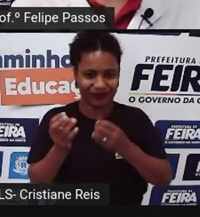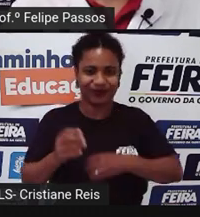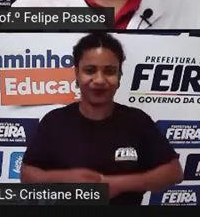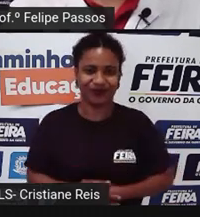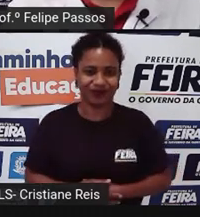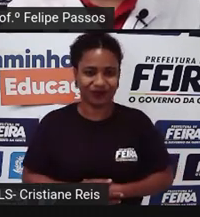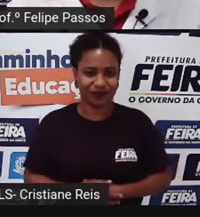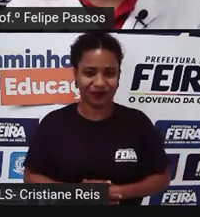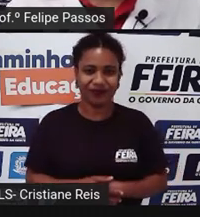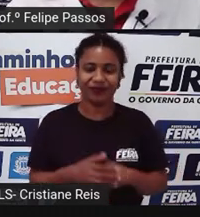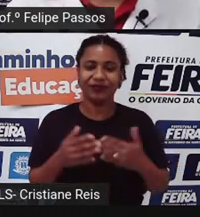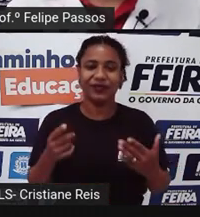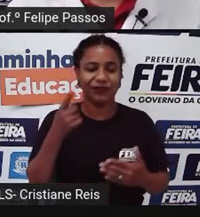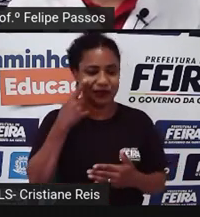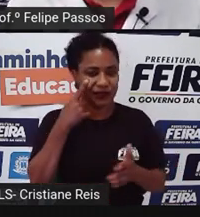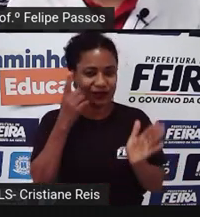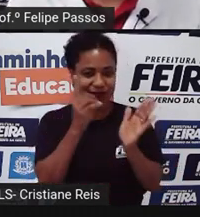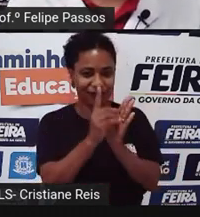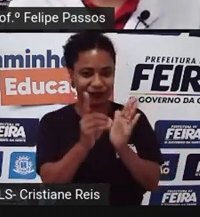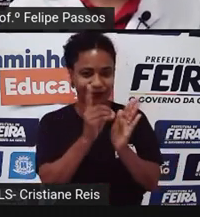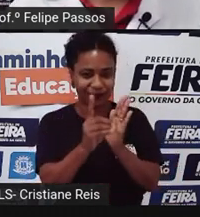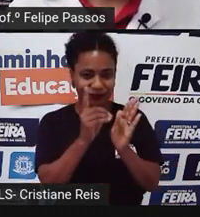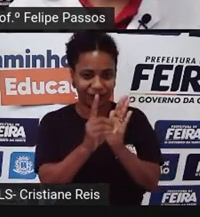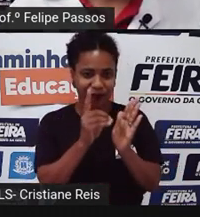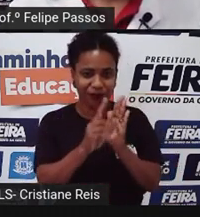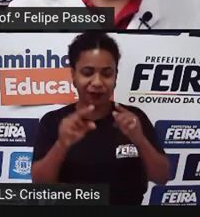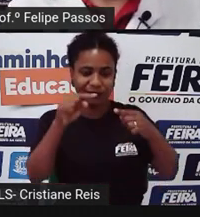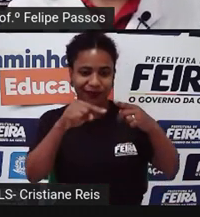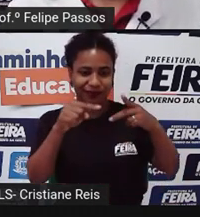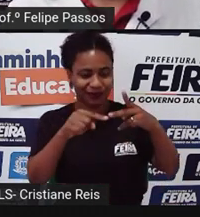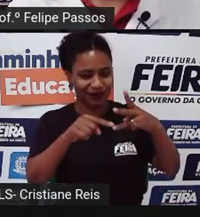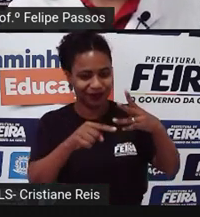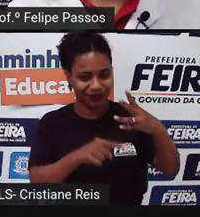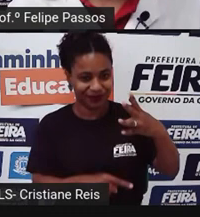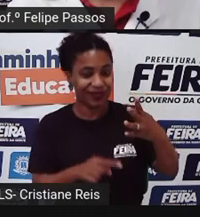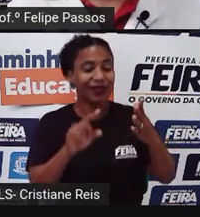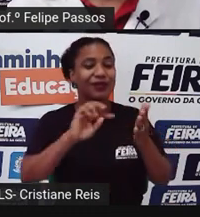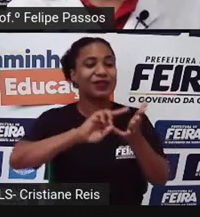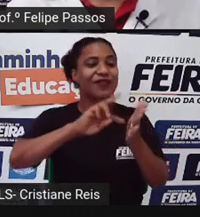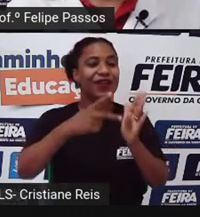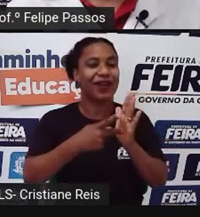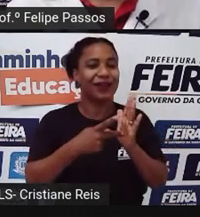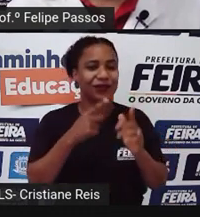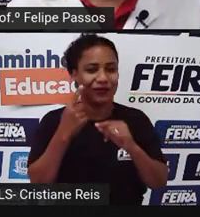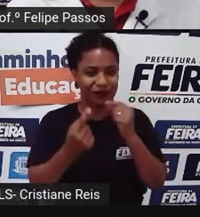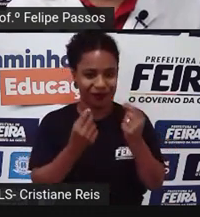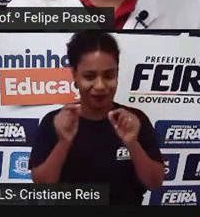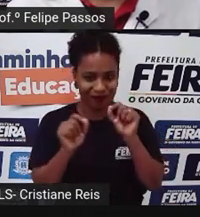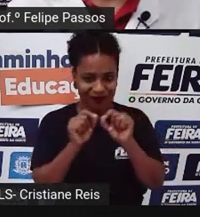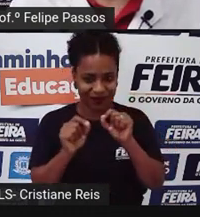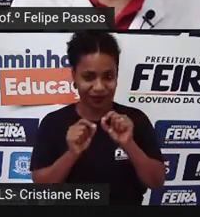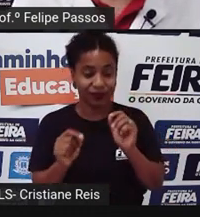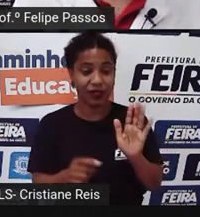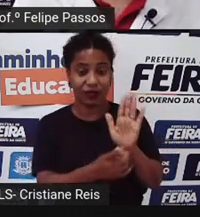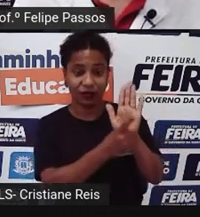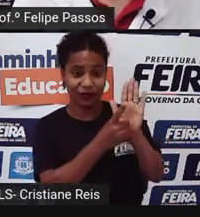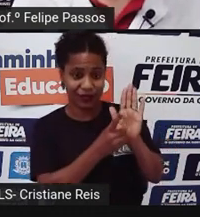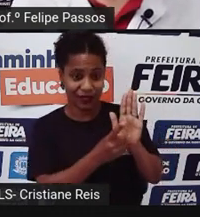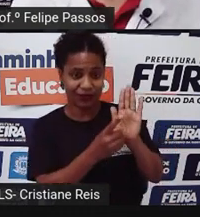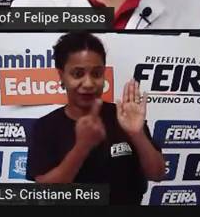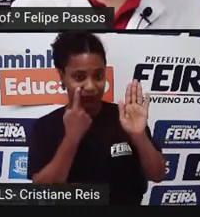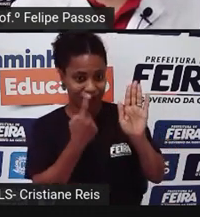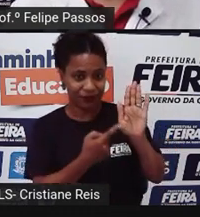a seguinte definição, as seguintes definições do dicionário Micaelis. 1.